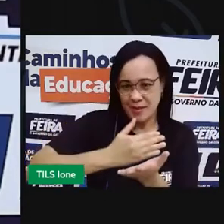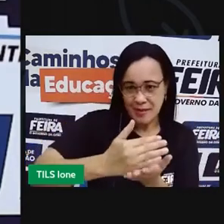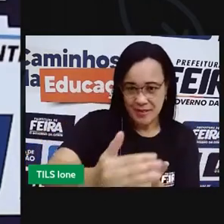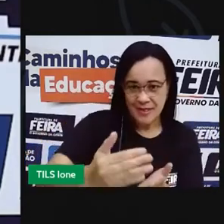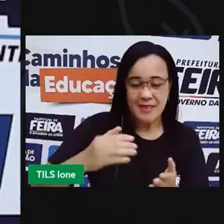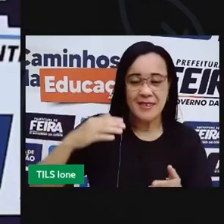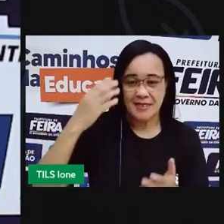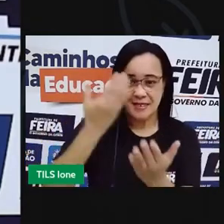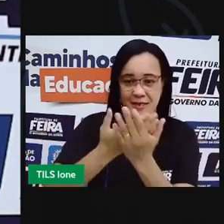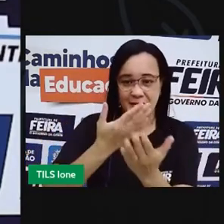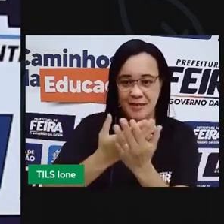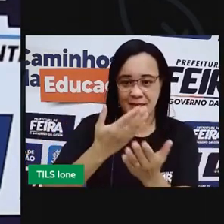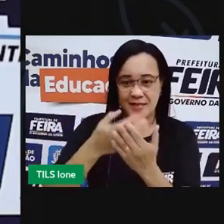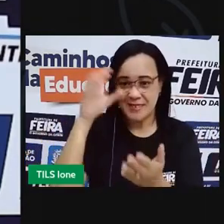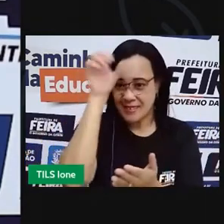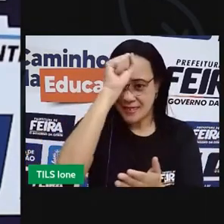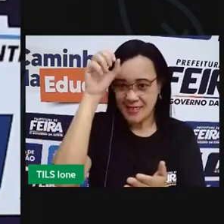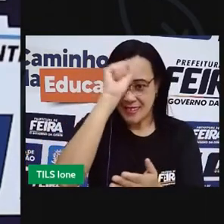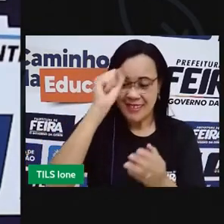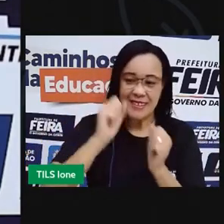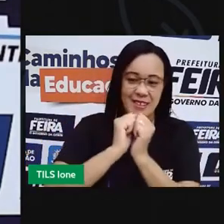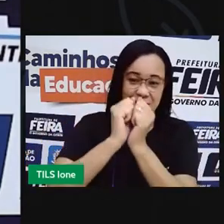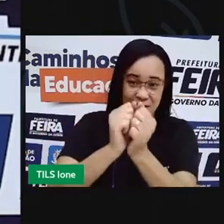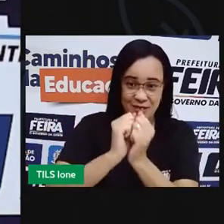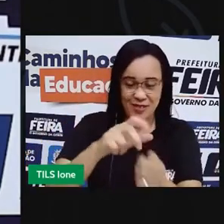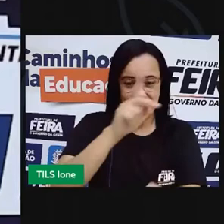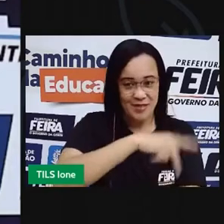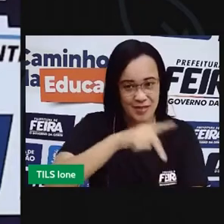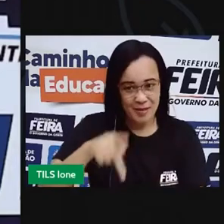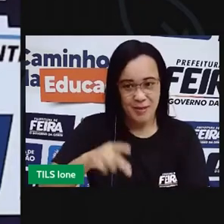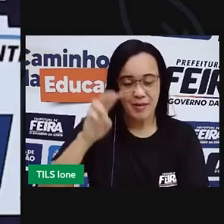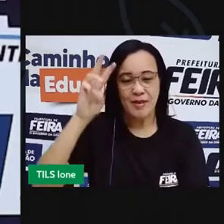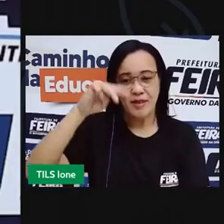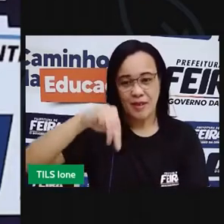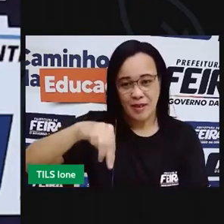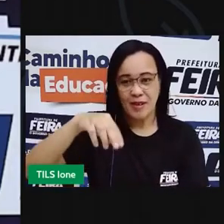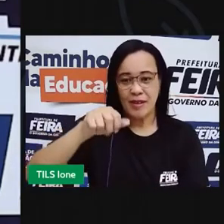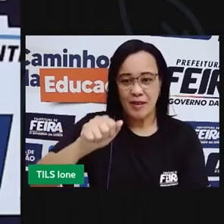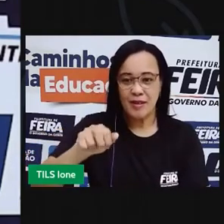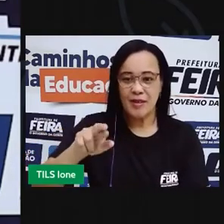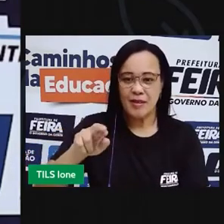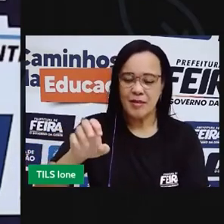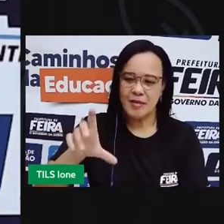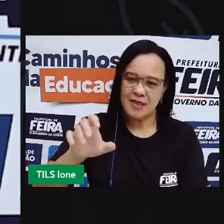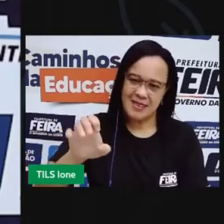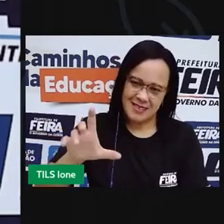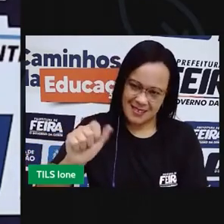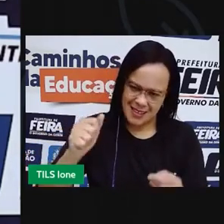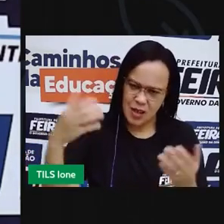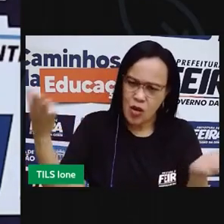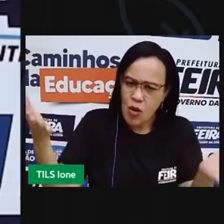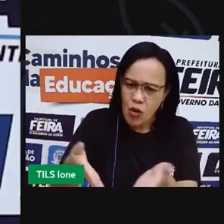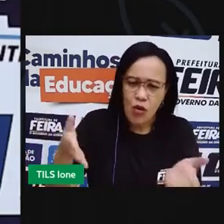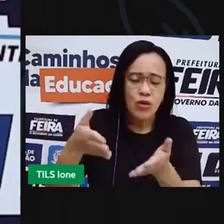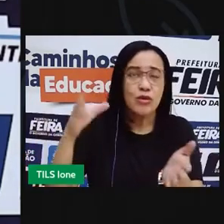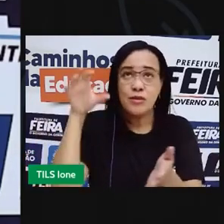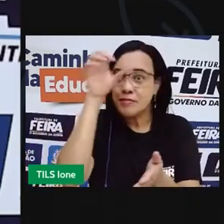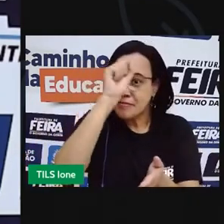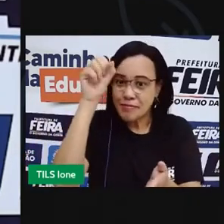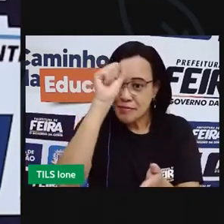vídeo de aprendizagem aqui comigo, com a Marcela. Porque hoje a gente vai aprender muito. Vamos